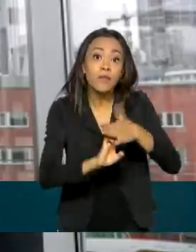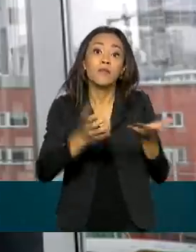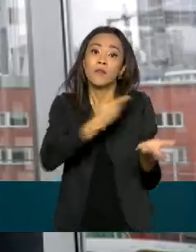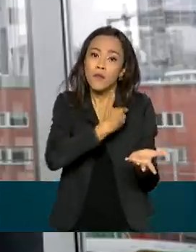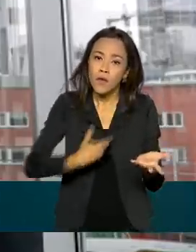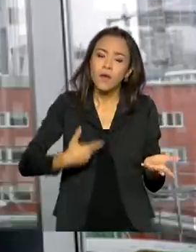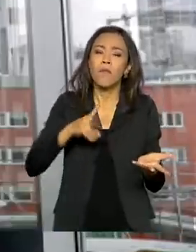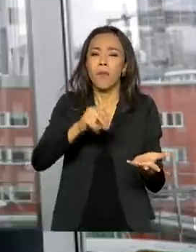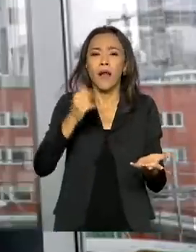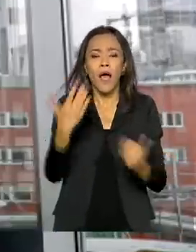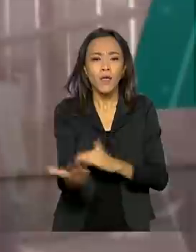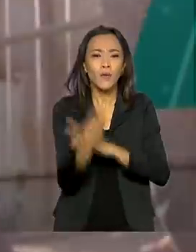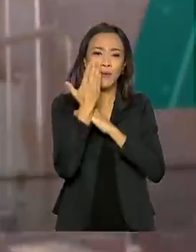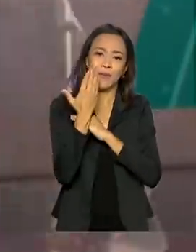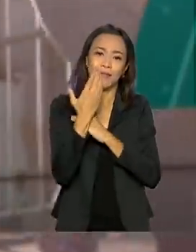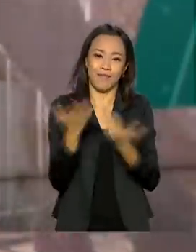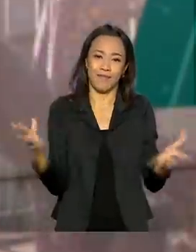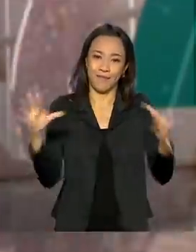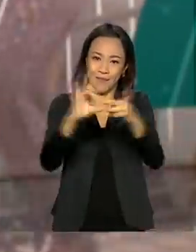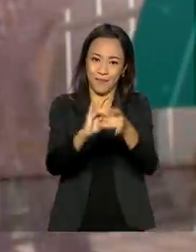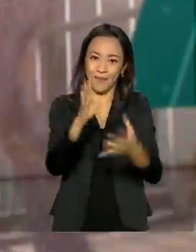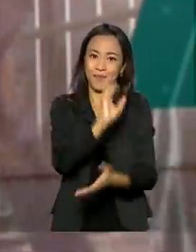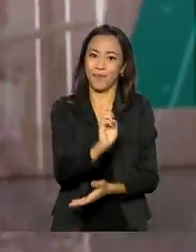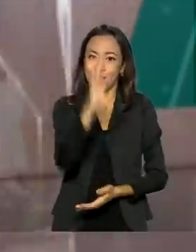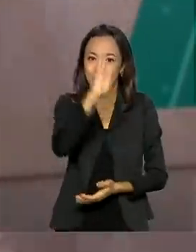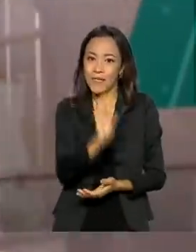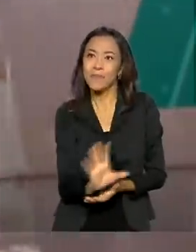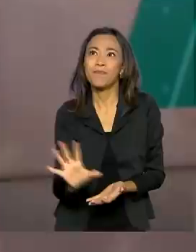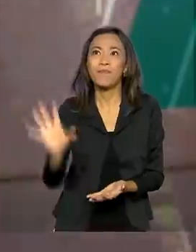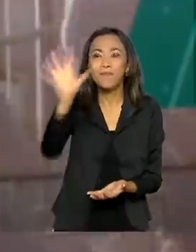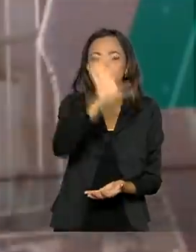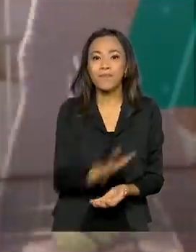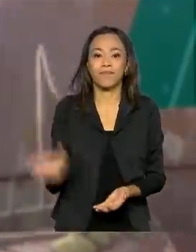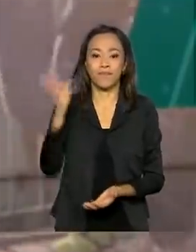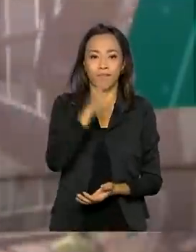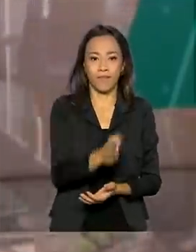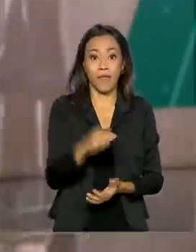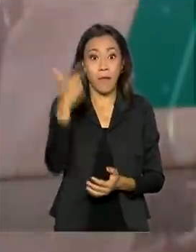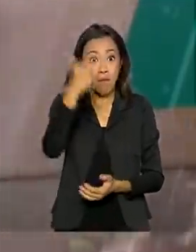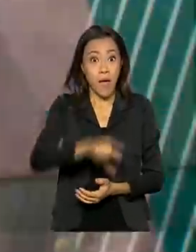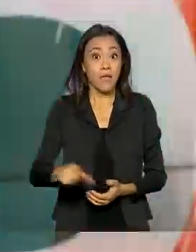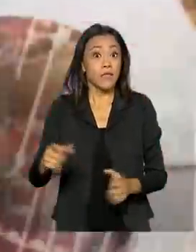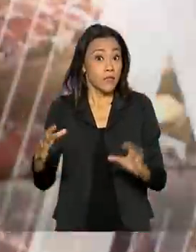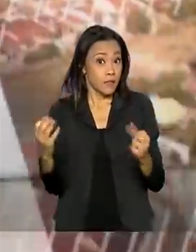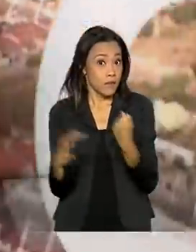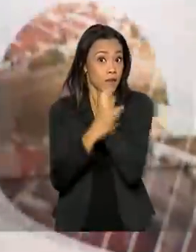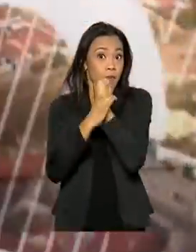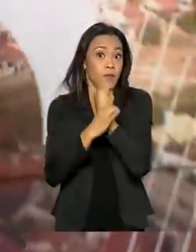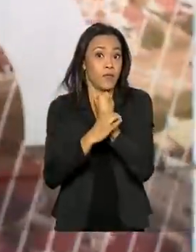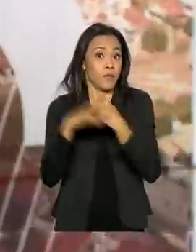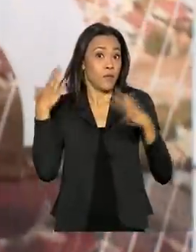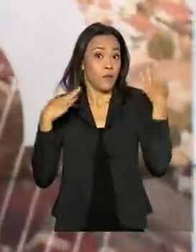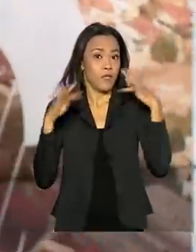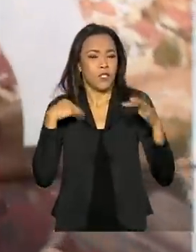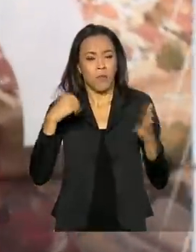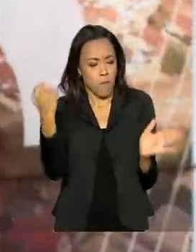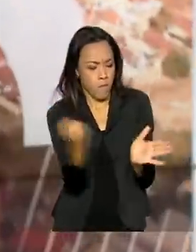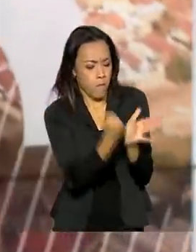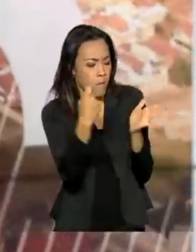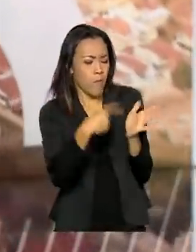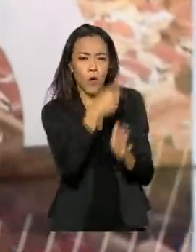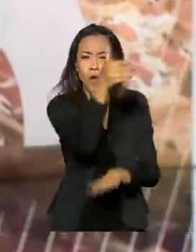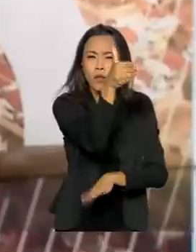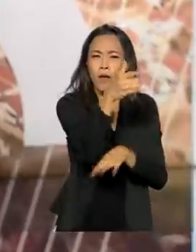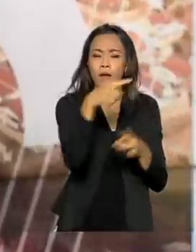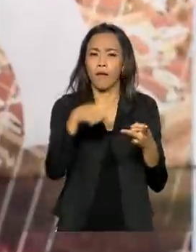na conectividade do Brasil. Mais segurança para o turista. Um selo mostra se o restaurante, o hotel ou até